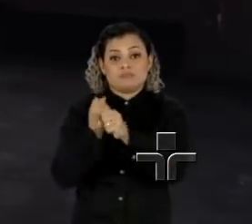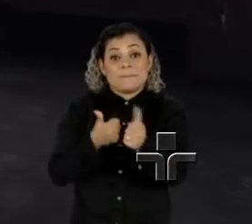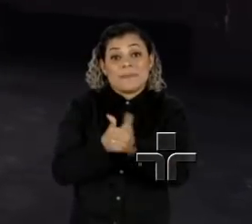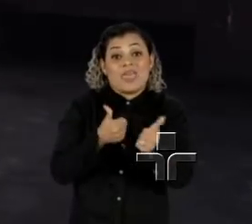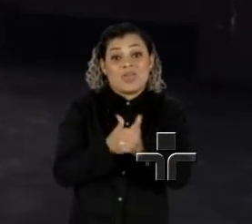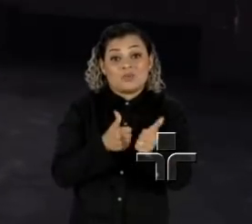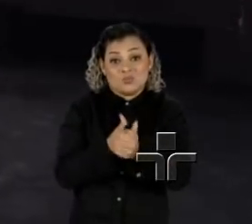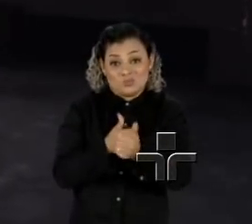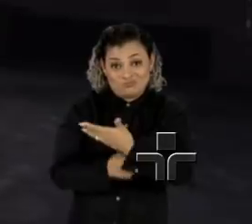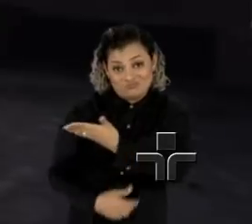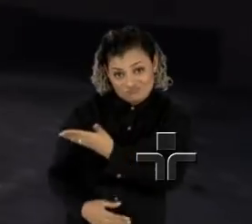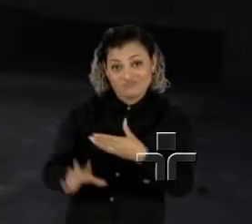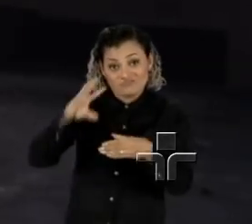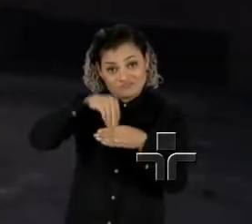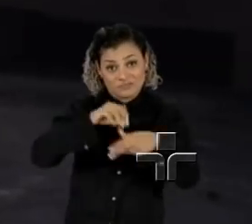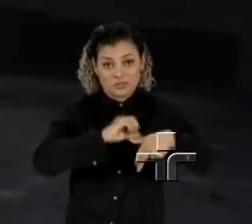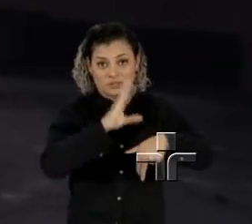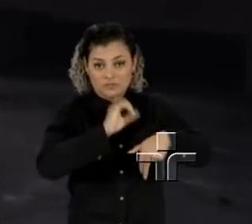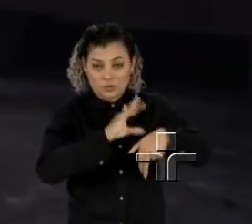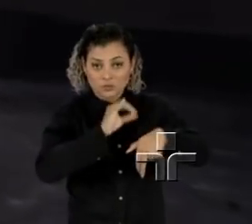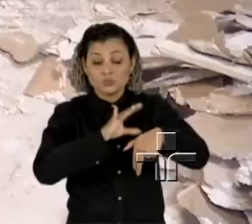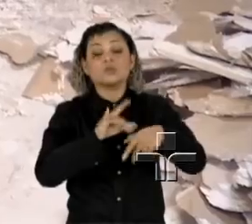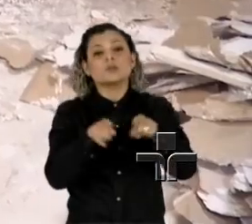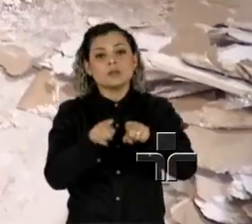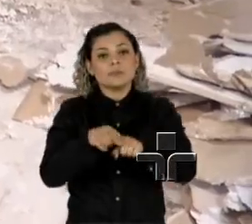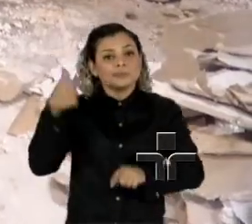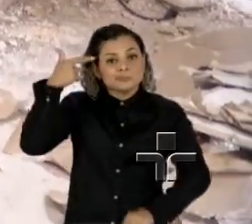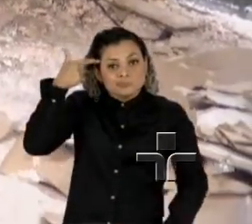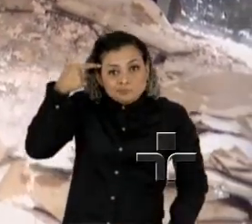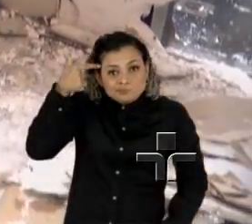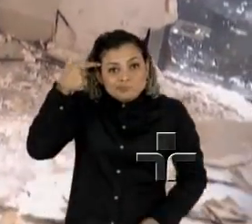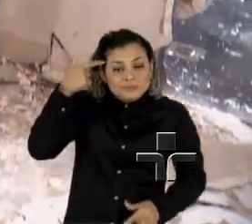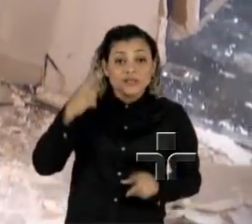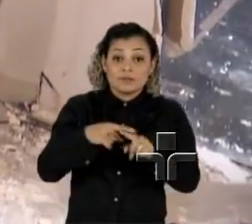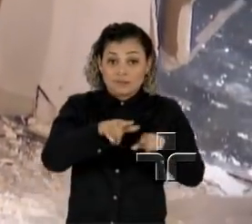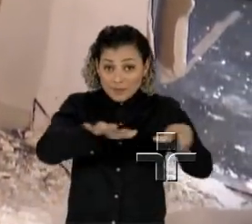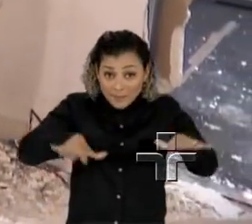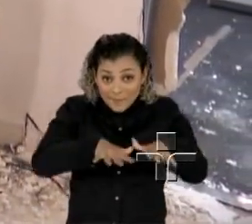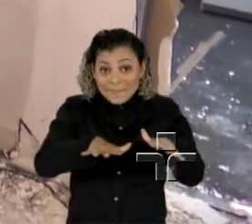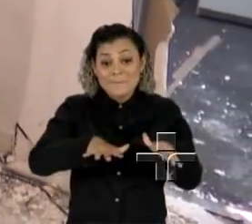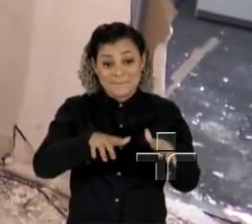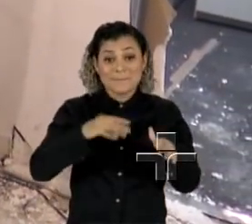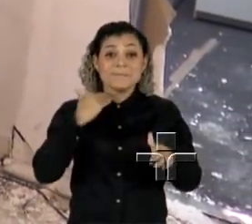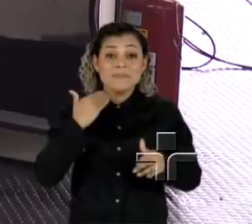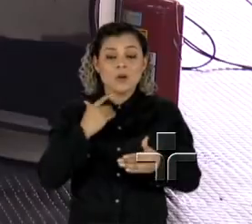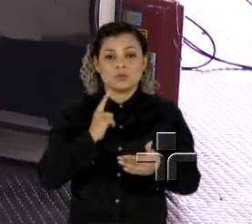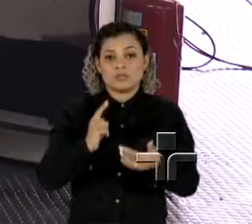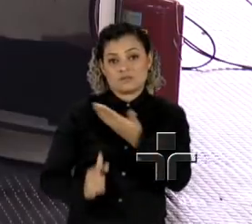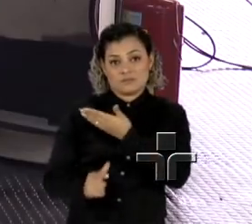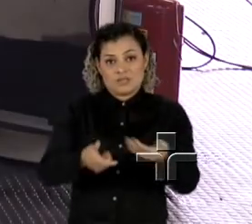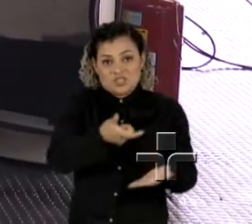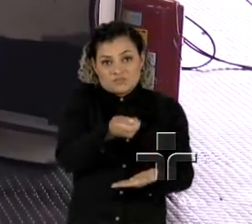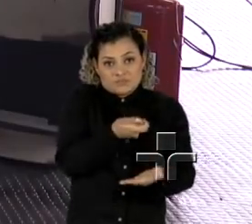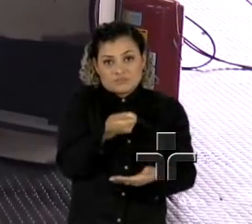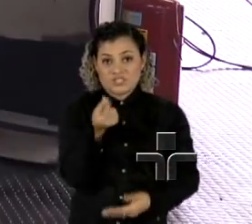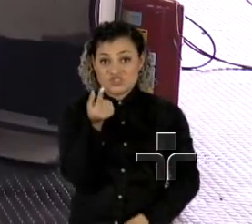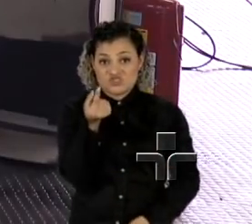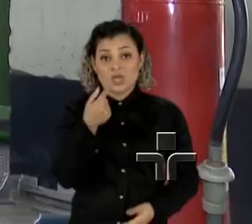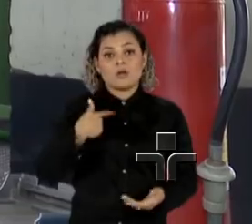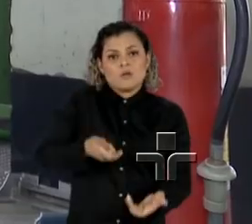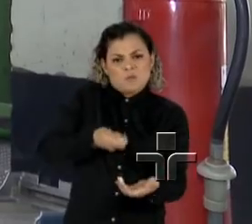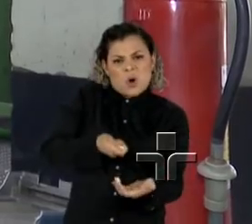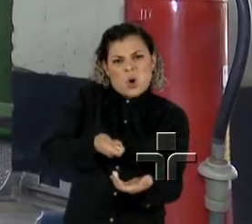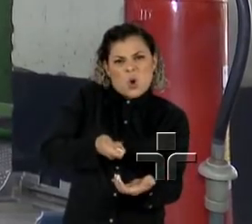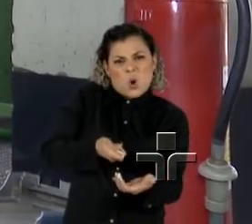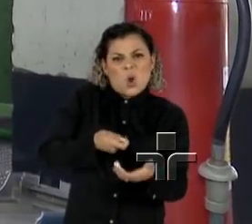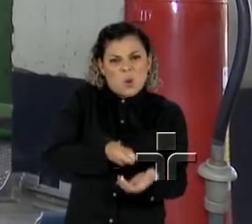junto às instalações da TV, foram feitos reféns. Na área do banco, os bandidos abriram dois caixas eletrônicos com uso de maçaricos.